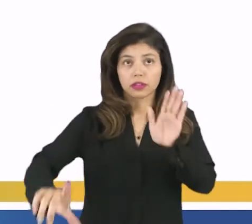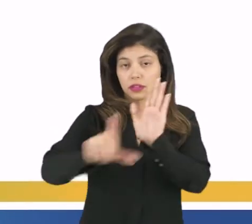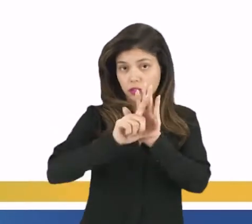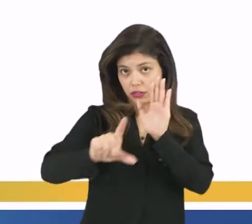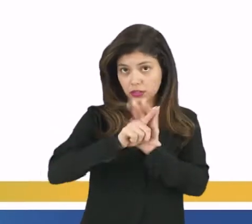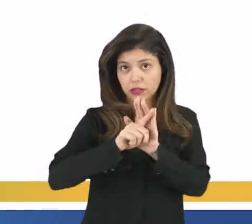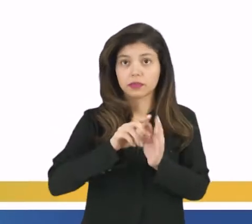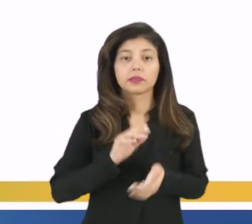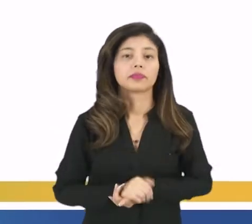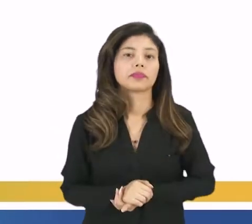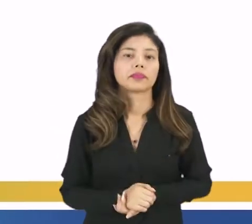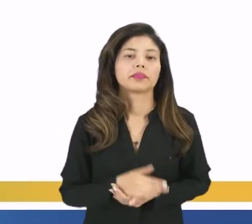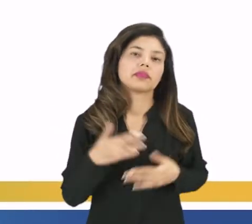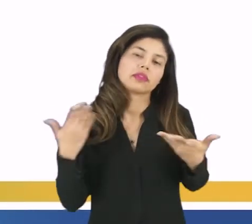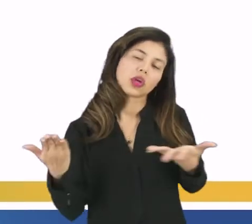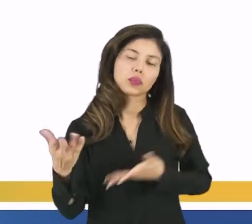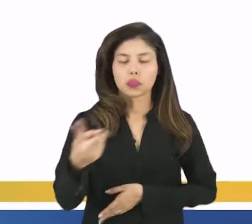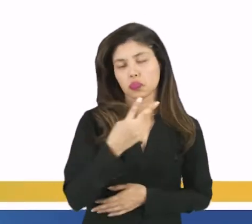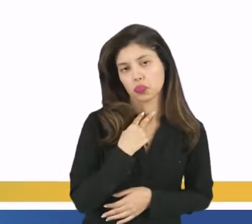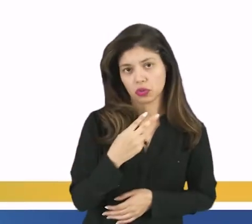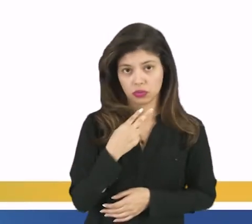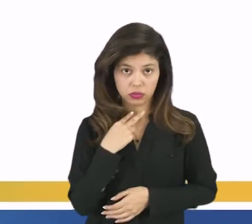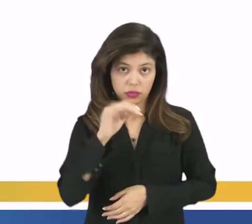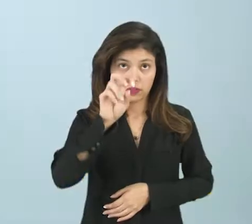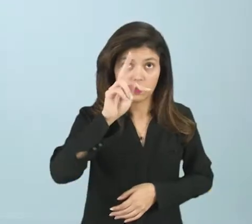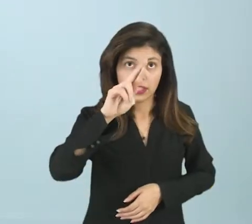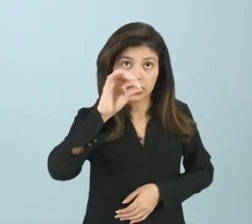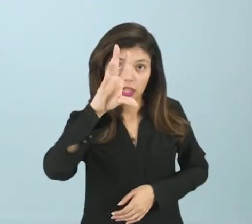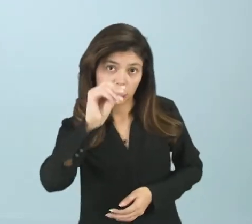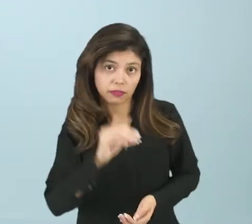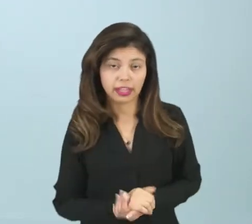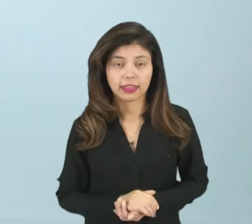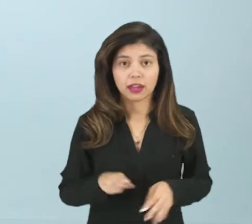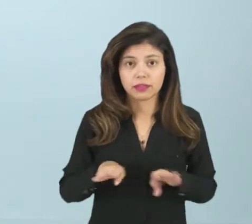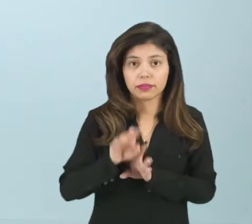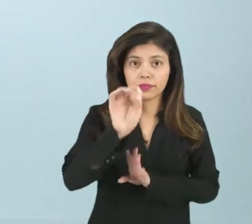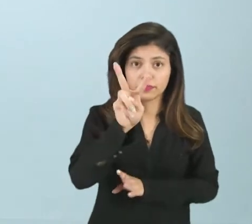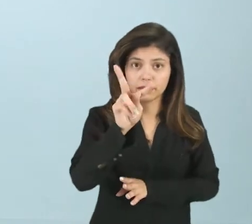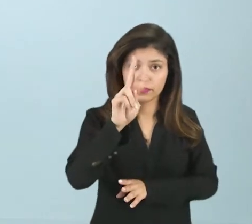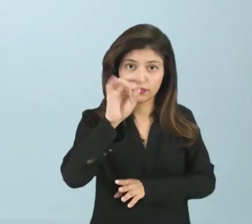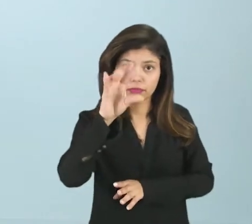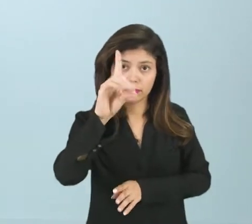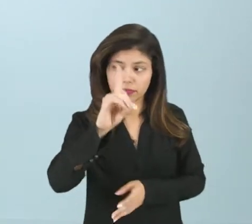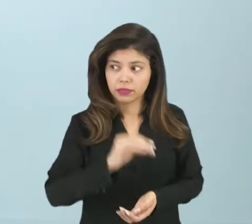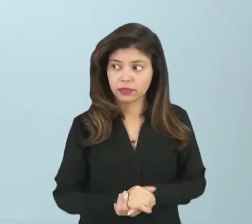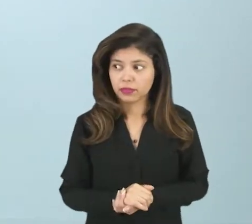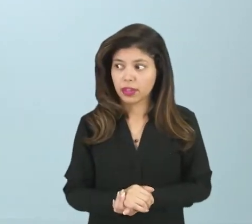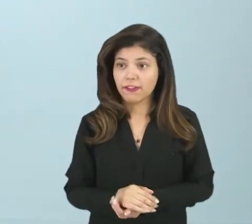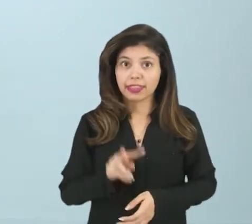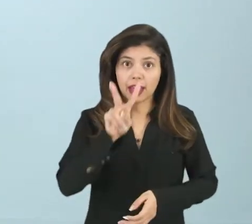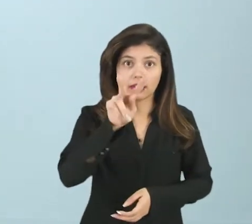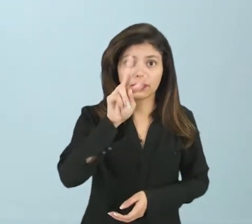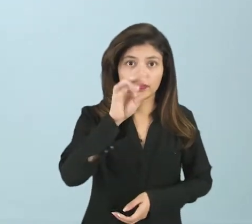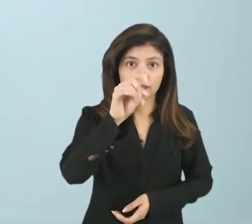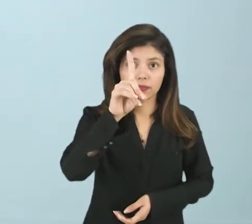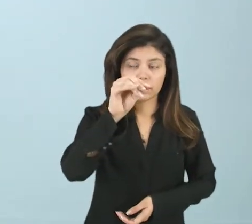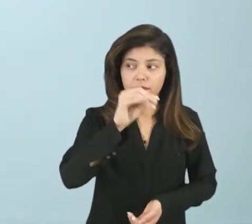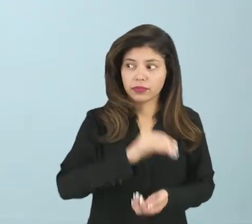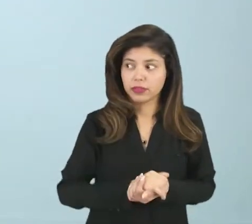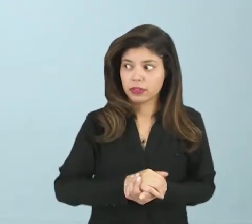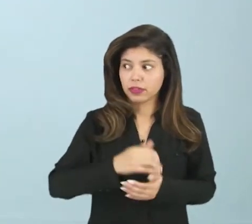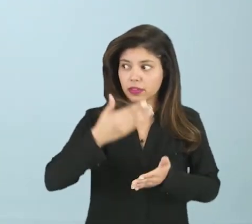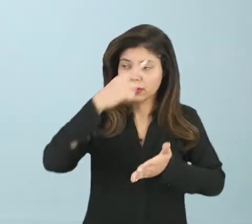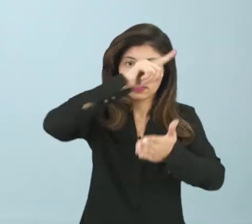nossa constituição, então ele não pode ser vetado, ele não pode ser mexido, ele está lá, é um direito